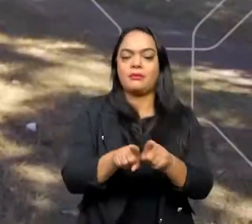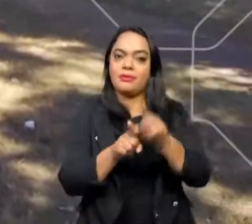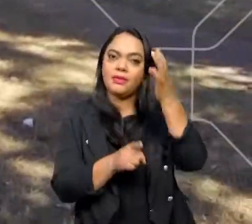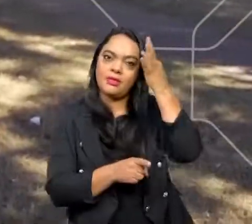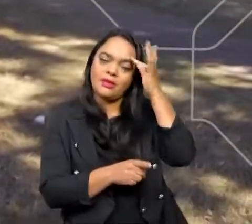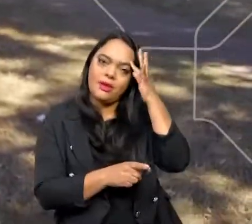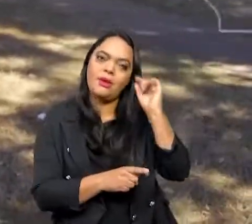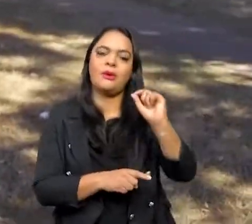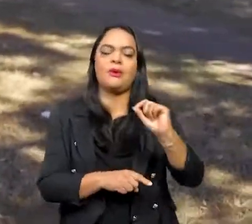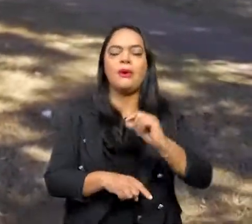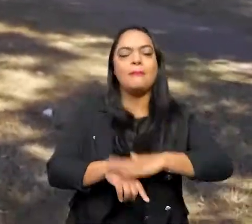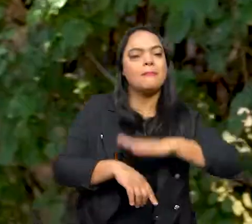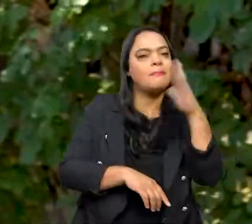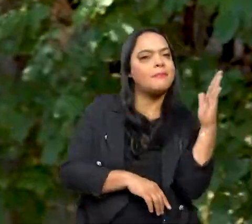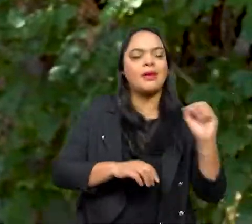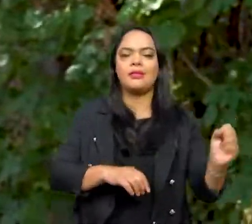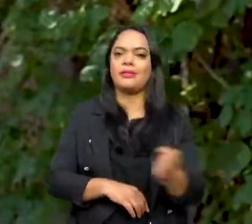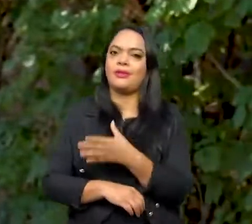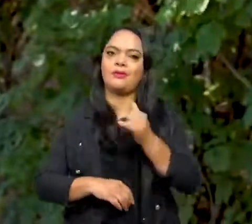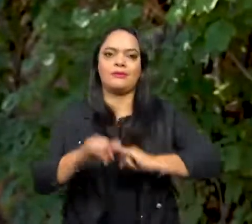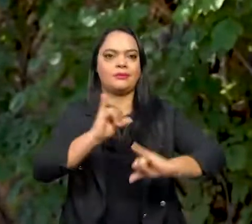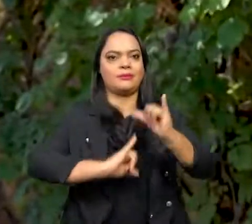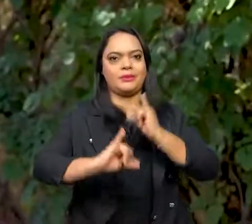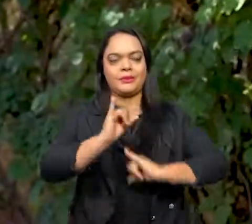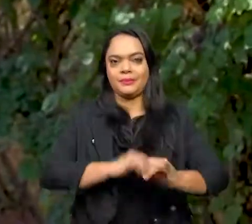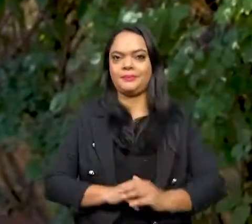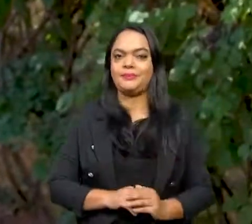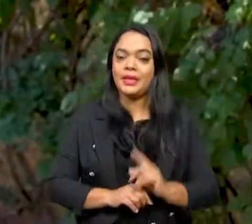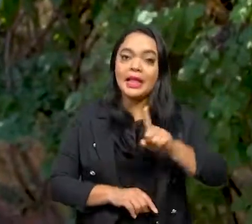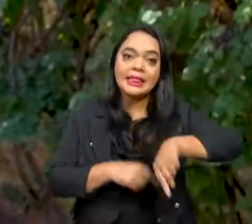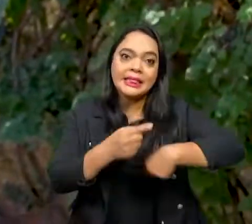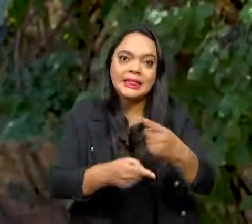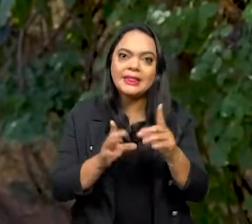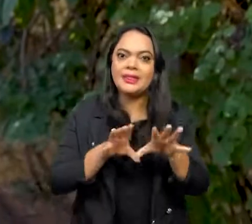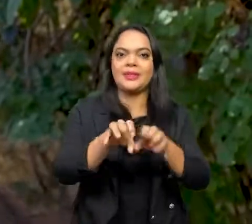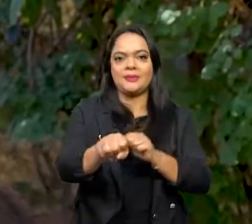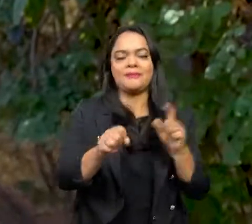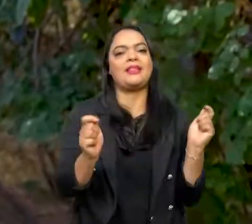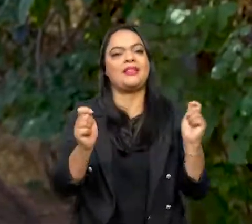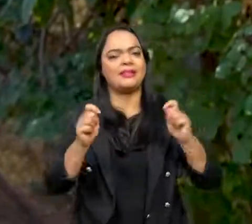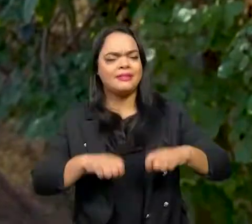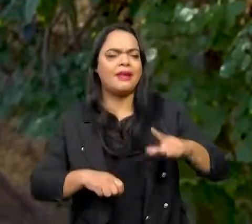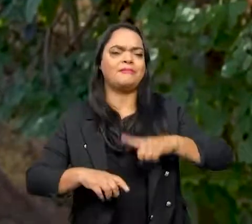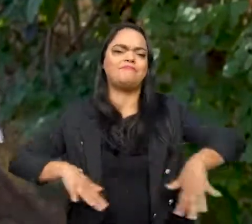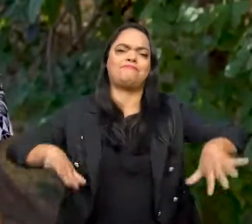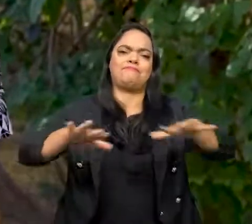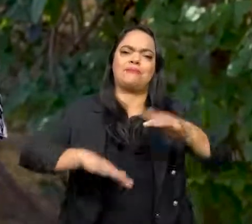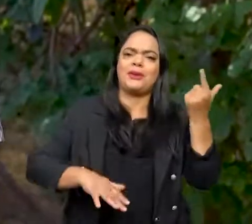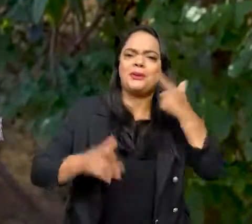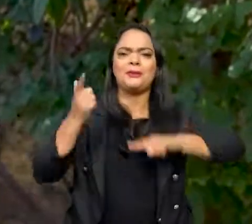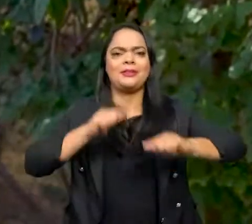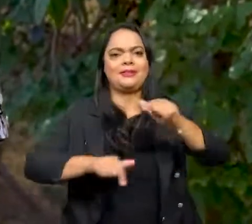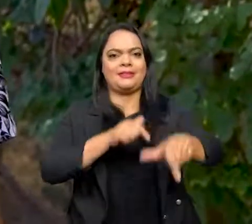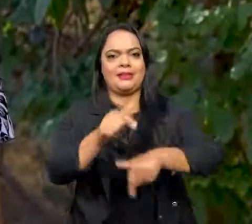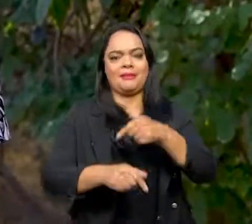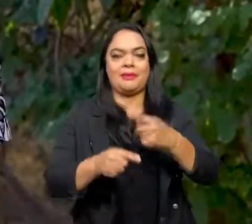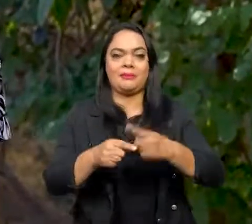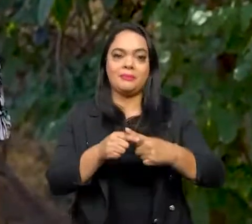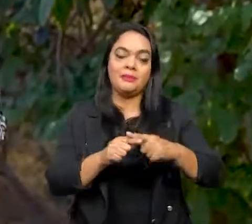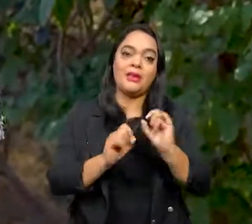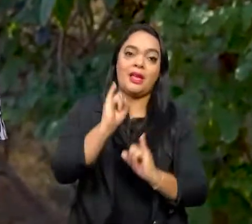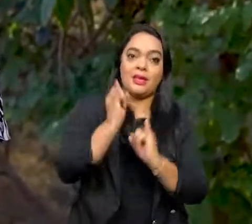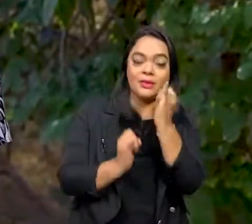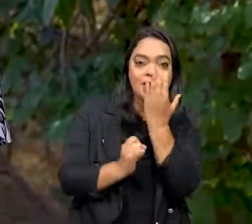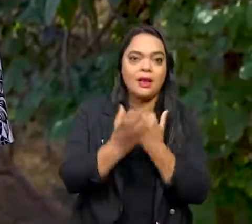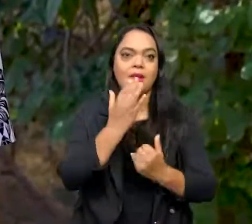nos mais modernos laboratórios. O bom é que depois de formado, a gente ainda tem o mercado inteiro para conquistar, pois a indústria alimentícia